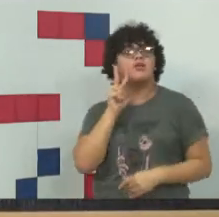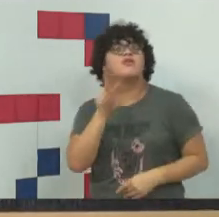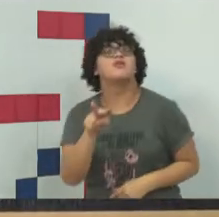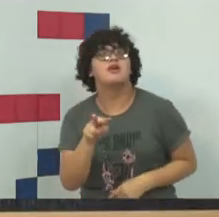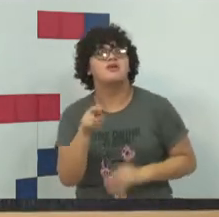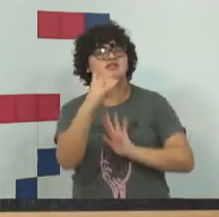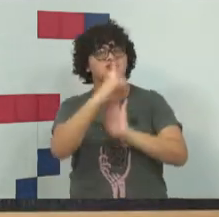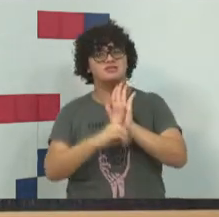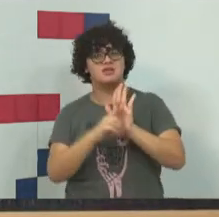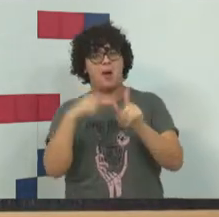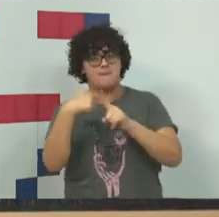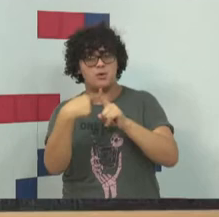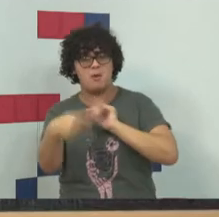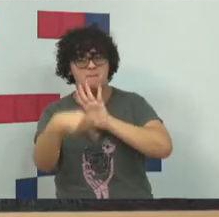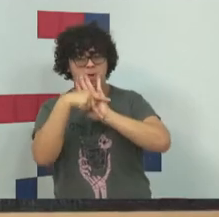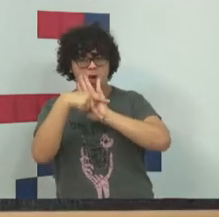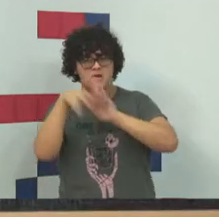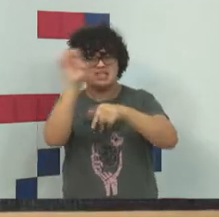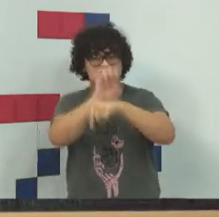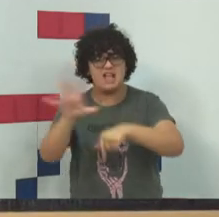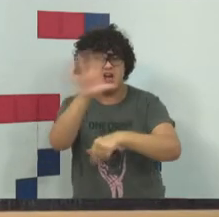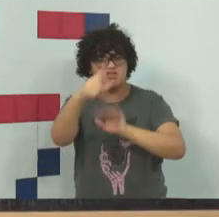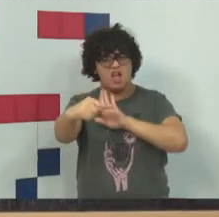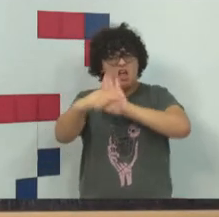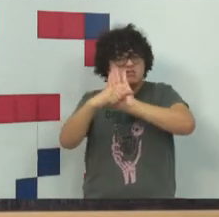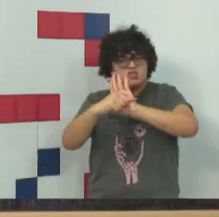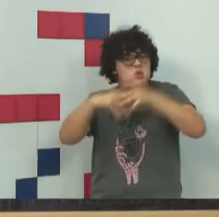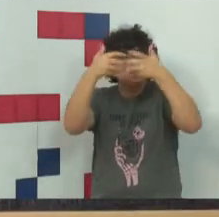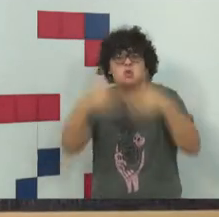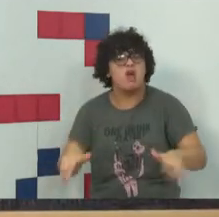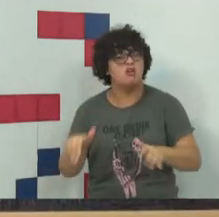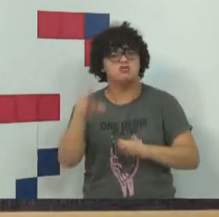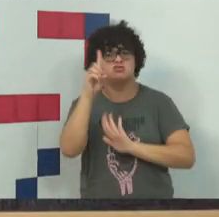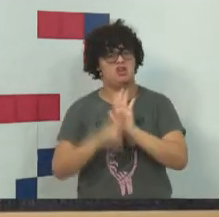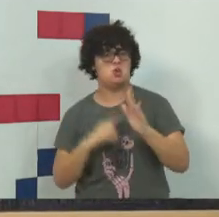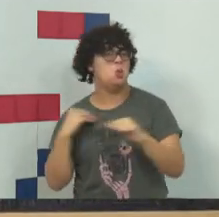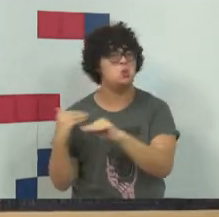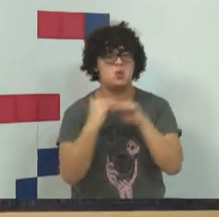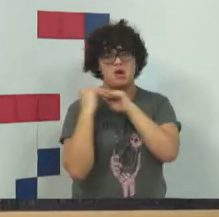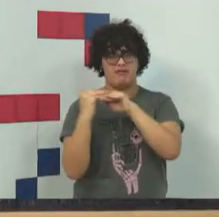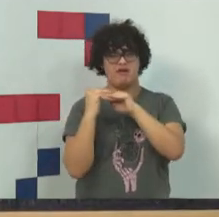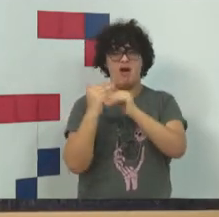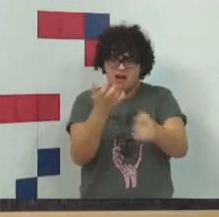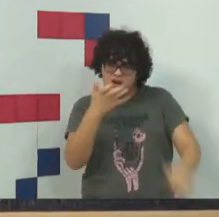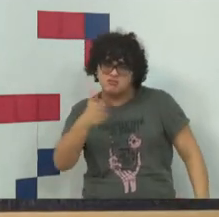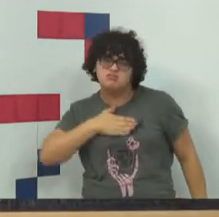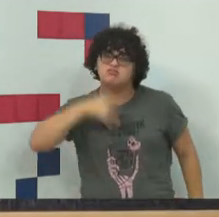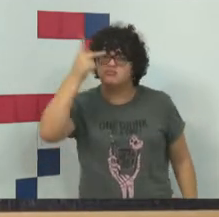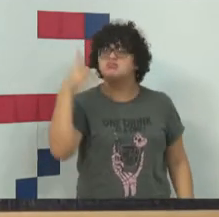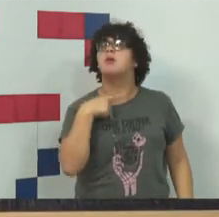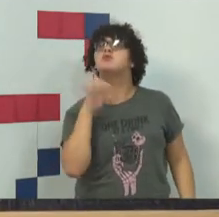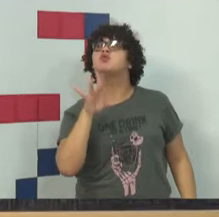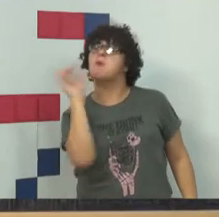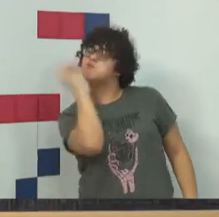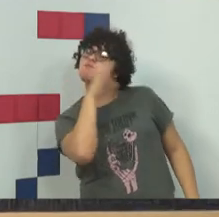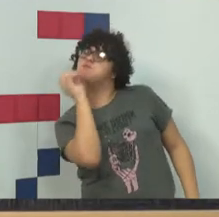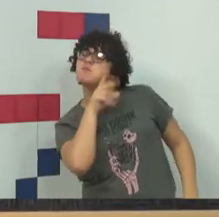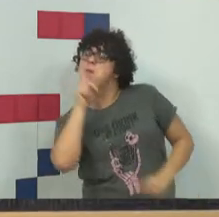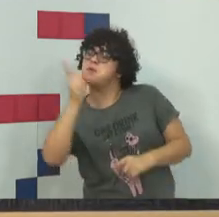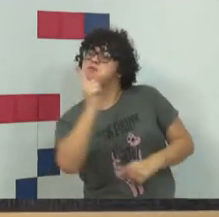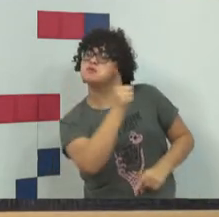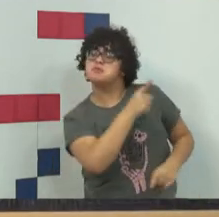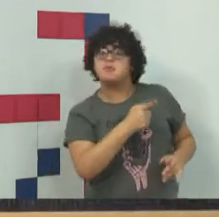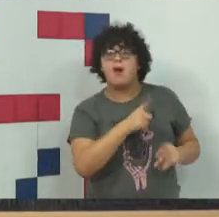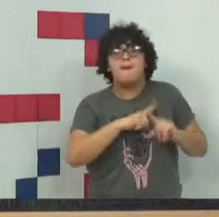direitos. Um Estado negativo desses direitos. Mas é claro, os direitos fundamentais